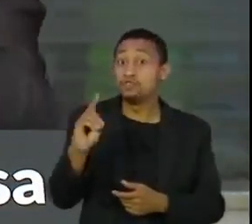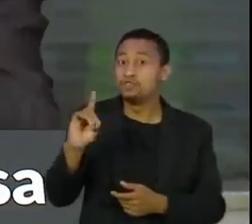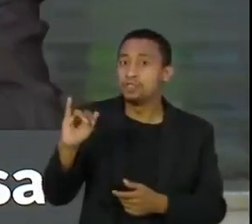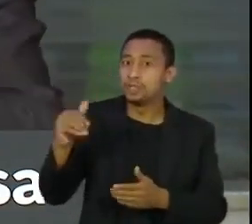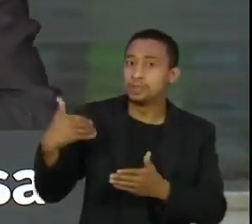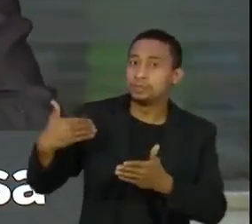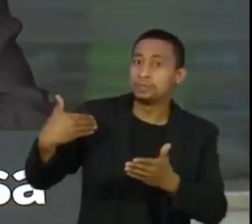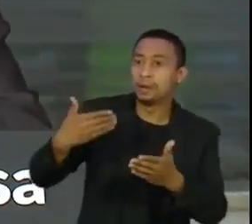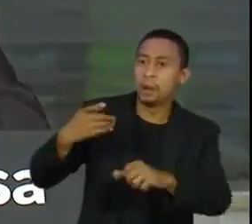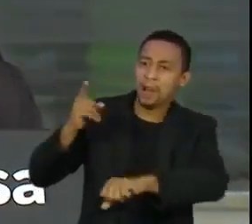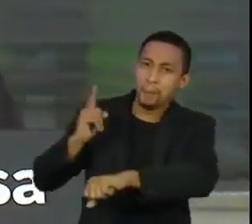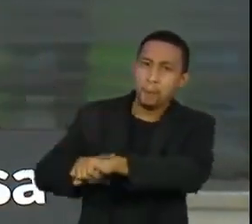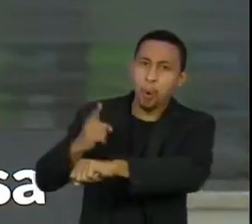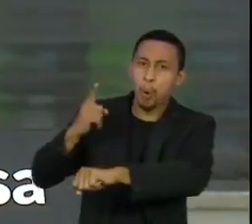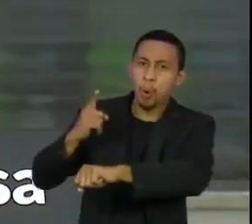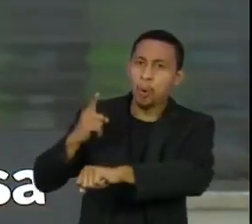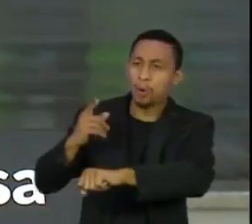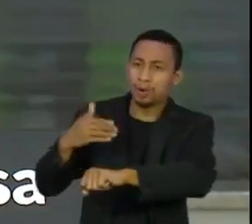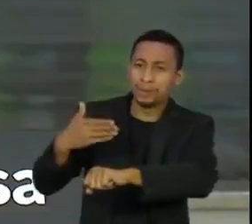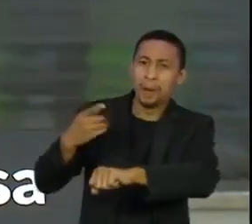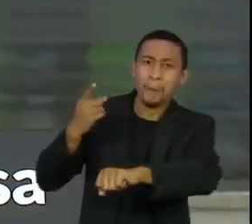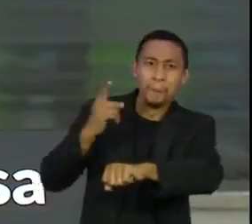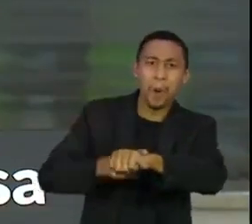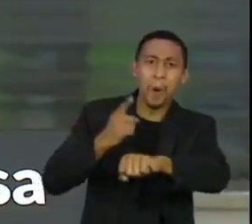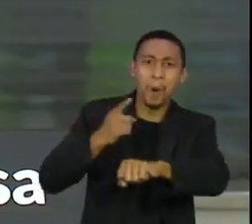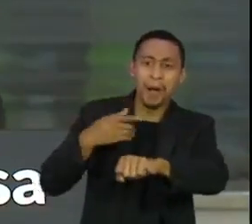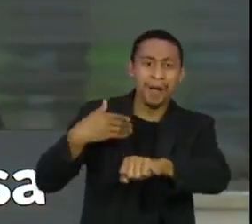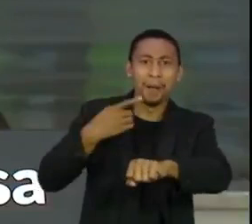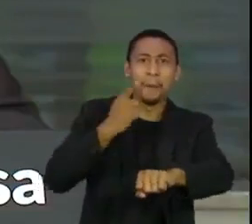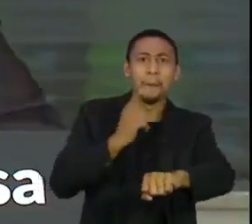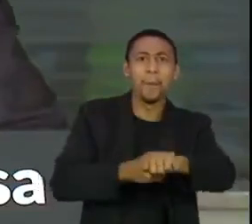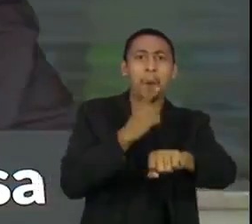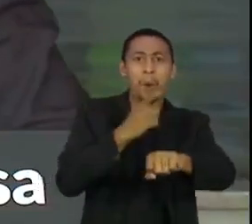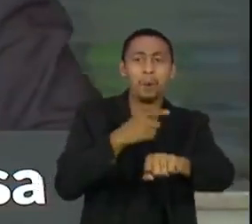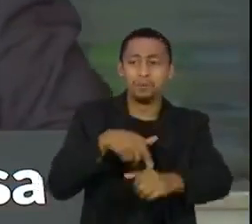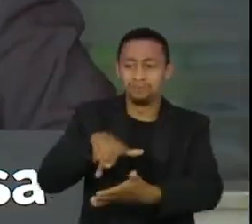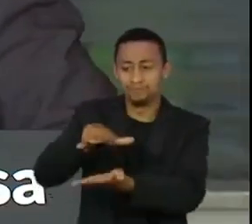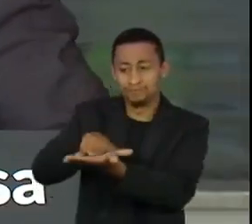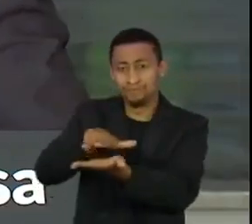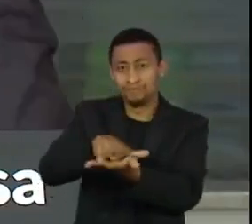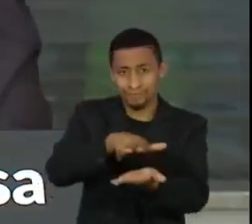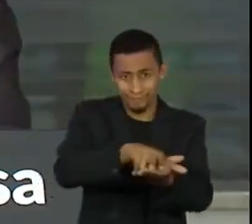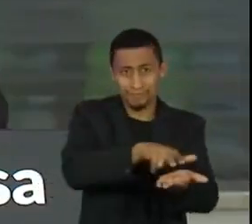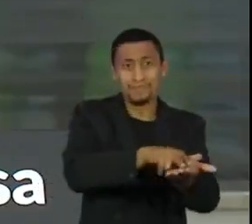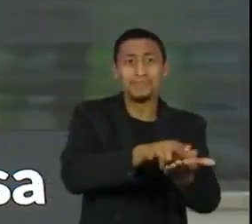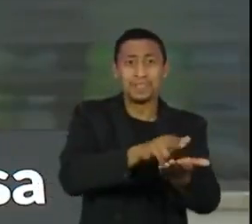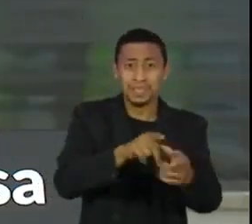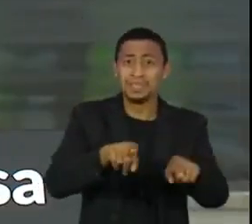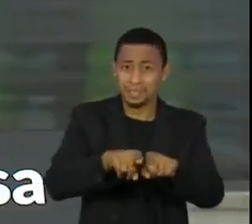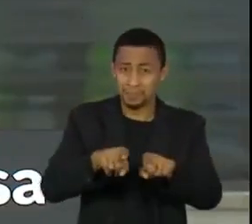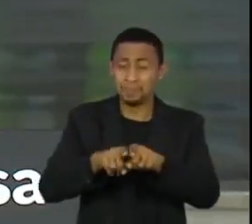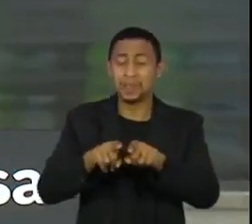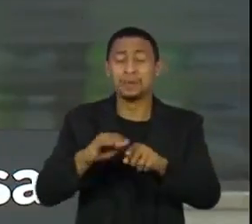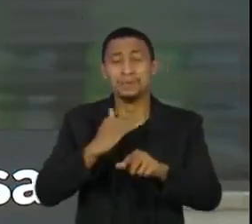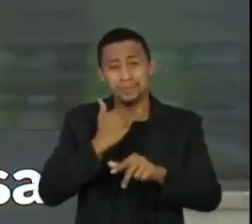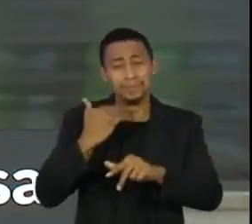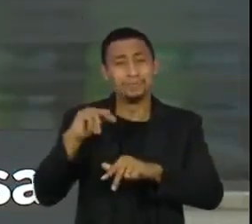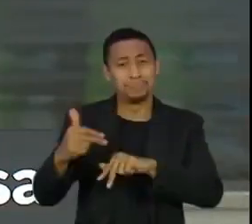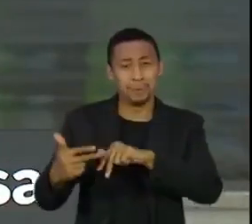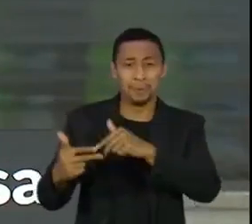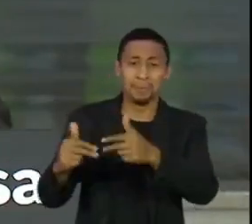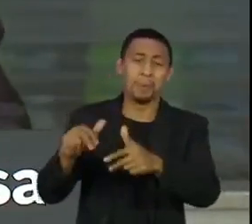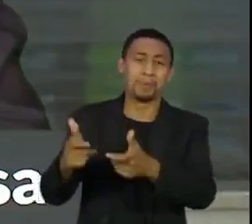batido atrás do outro, superando internações e também mortes no nosso estado.